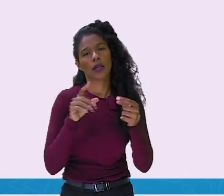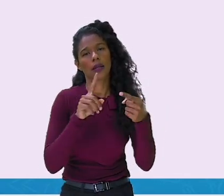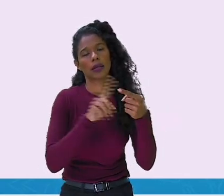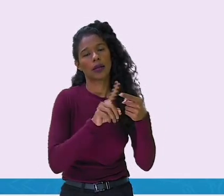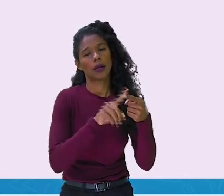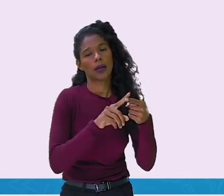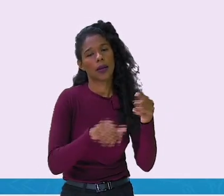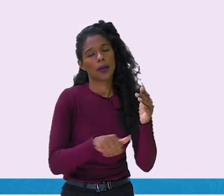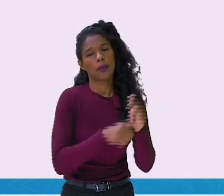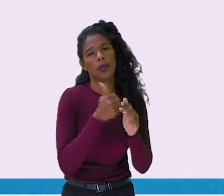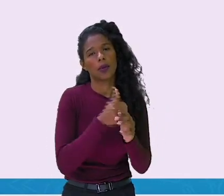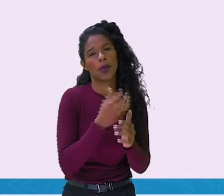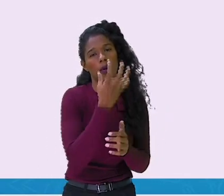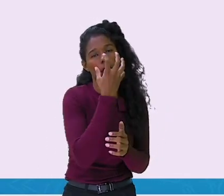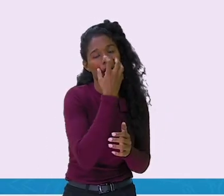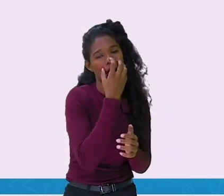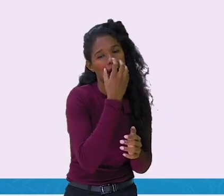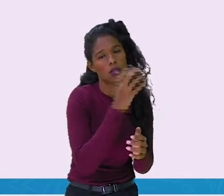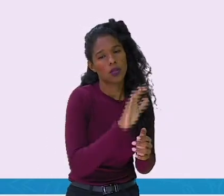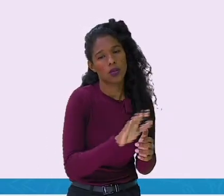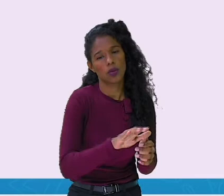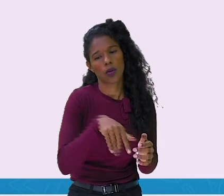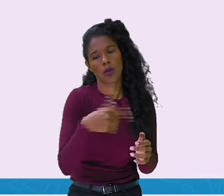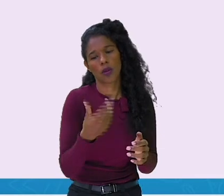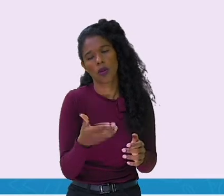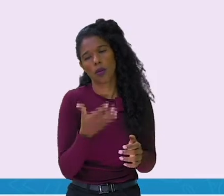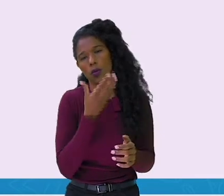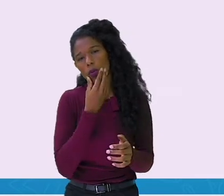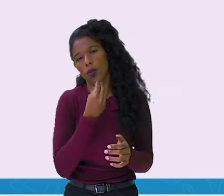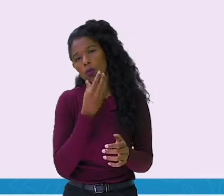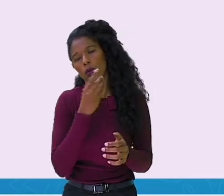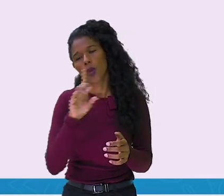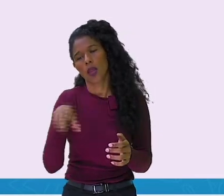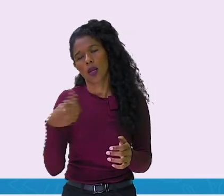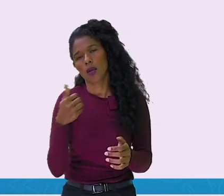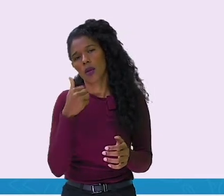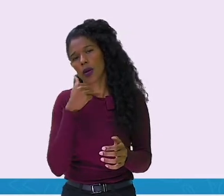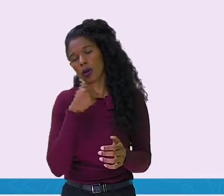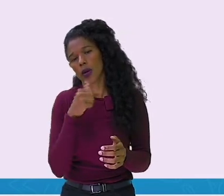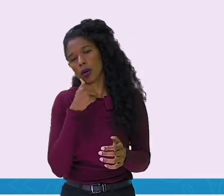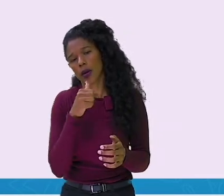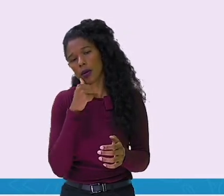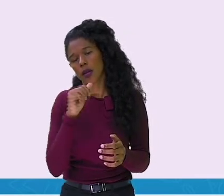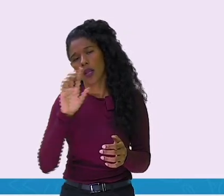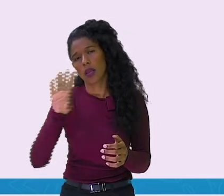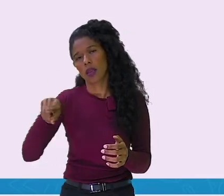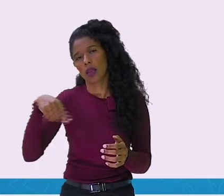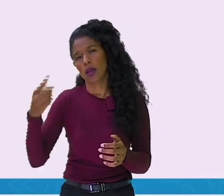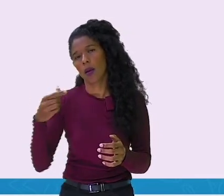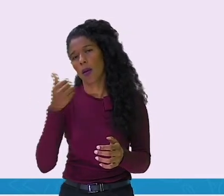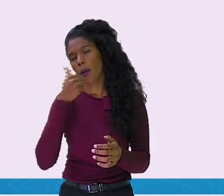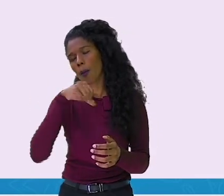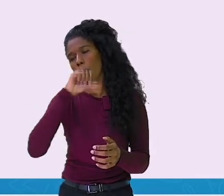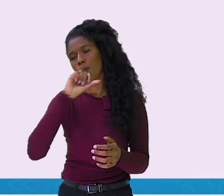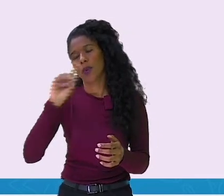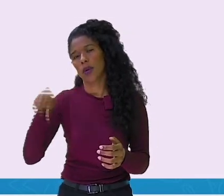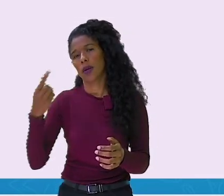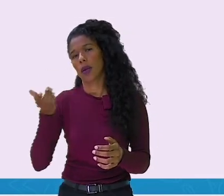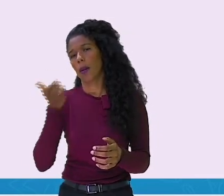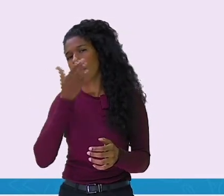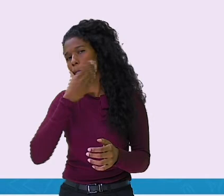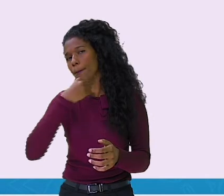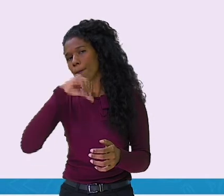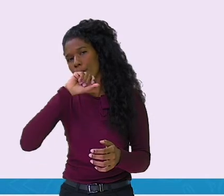ser o cachorro primeiro, depois o Pedro, depois a irmã do Pedro, a mãe e o pai.